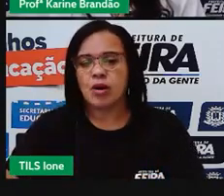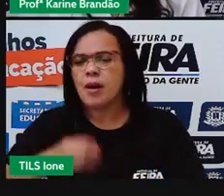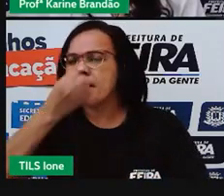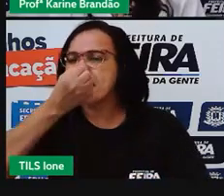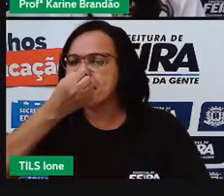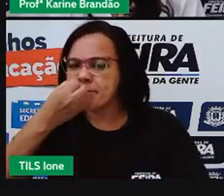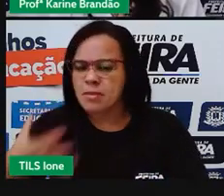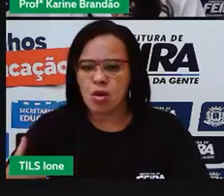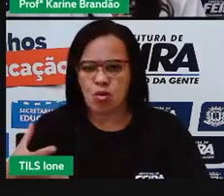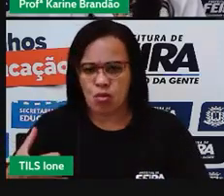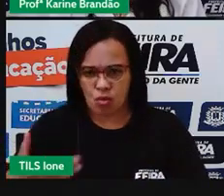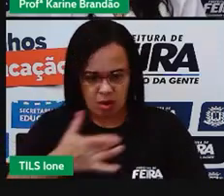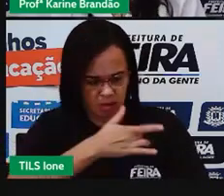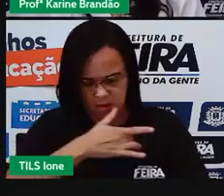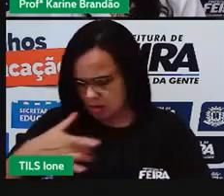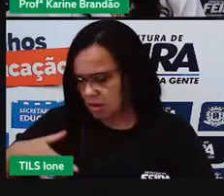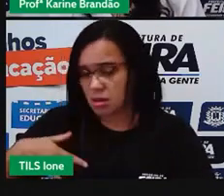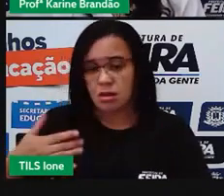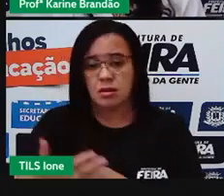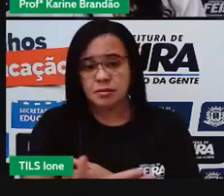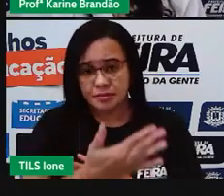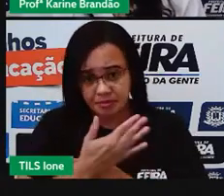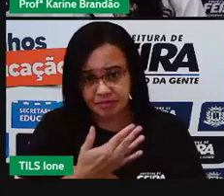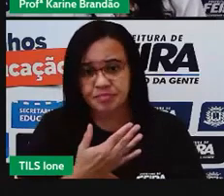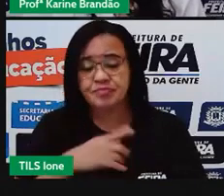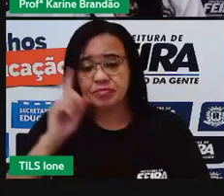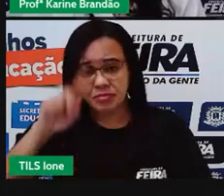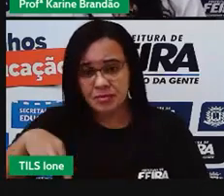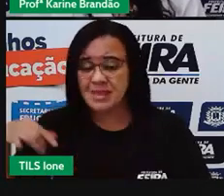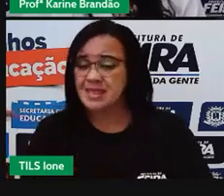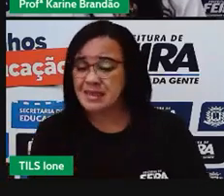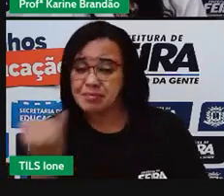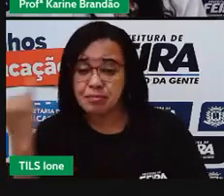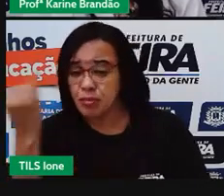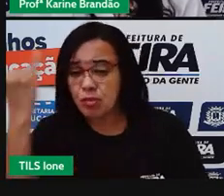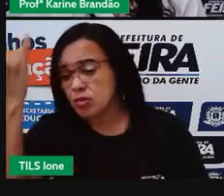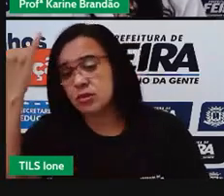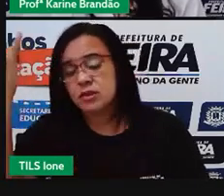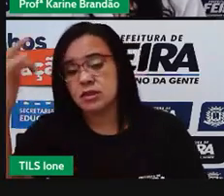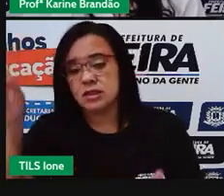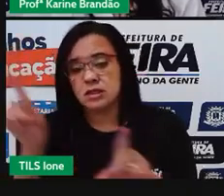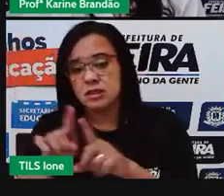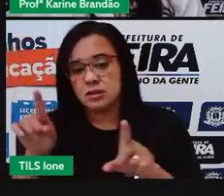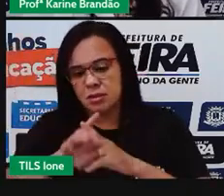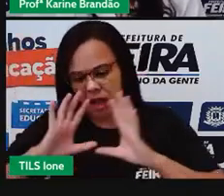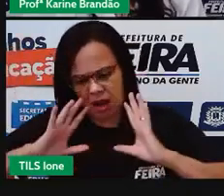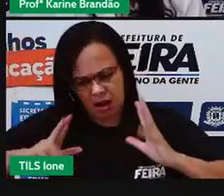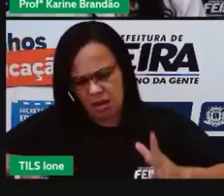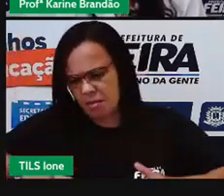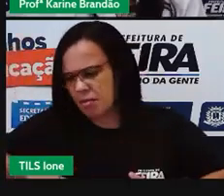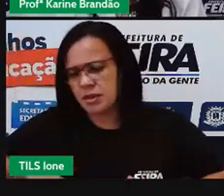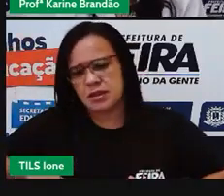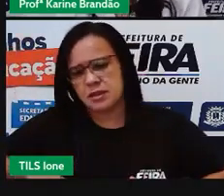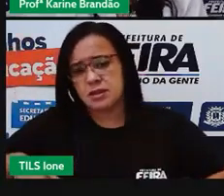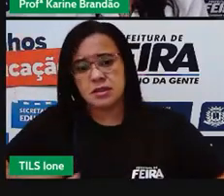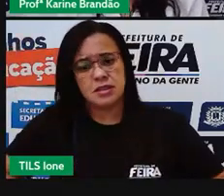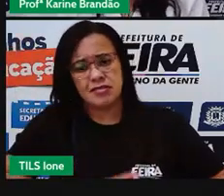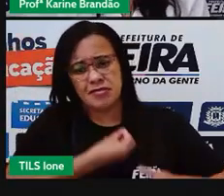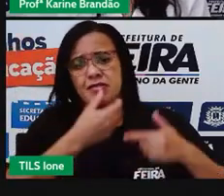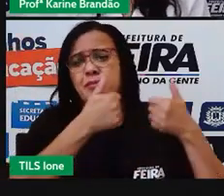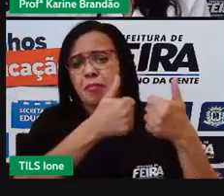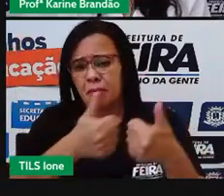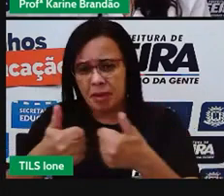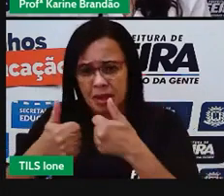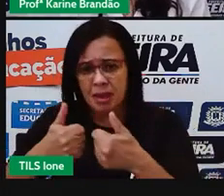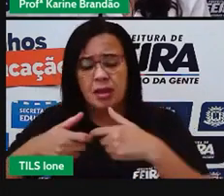essencial, né? Para a saúde, para a limpeza, para que nós possamos viver bem. Então, se